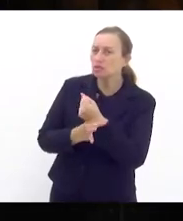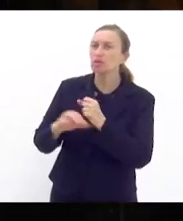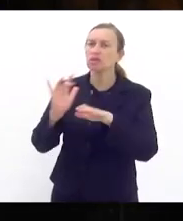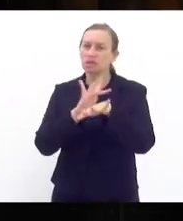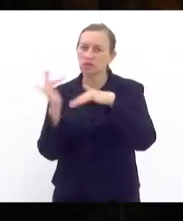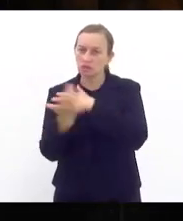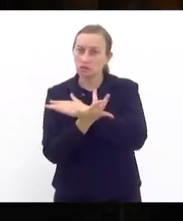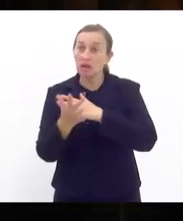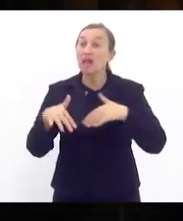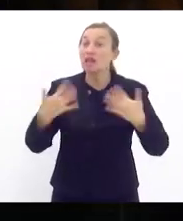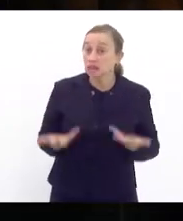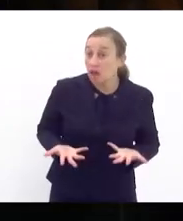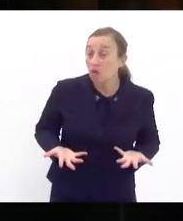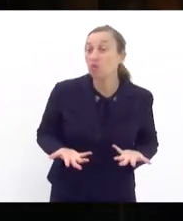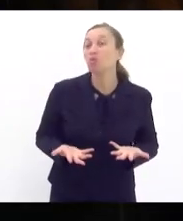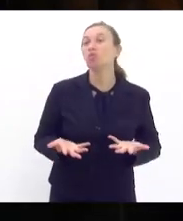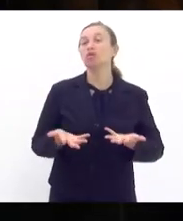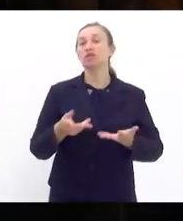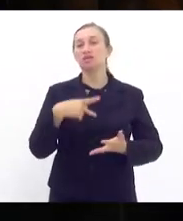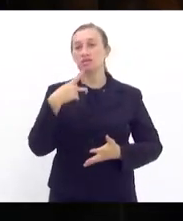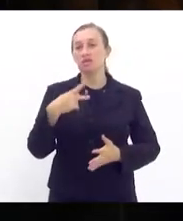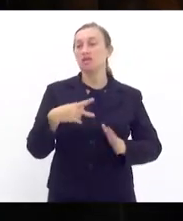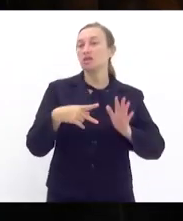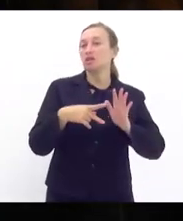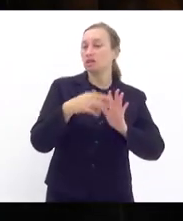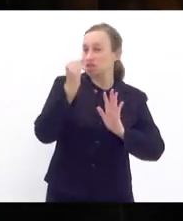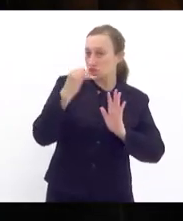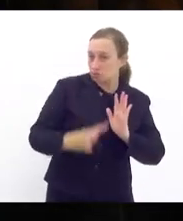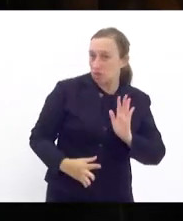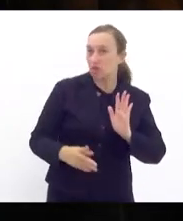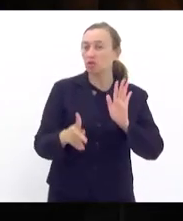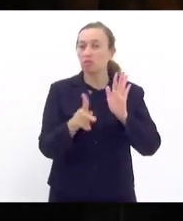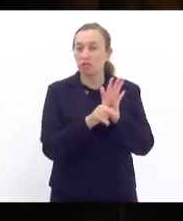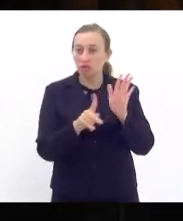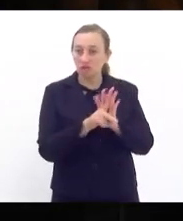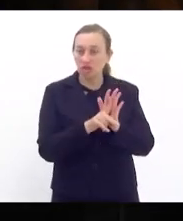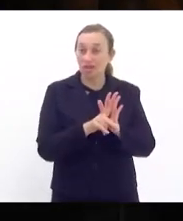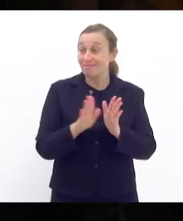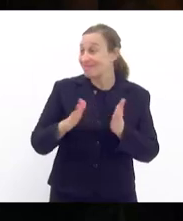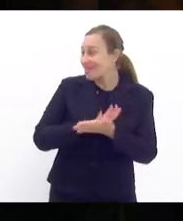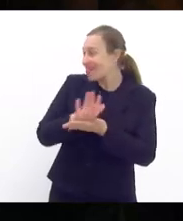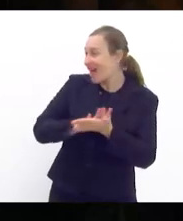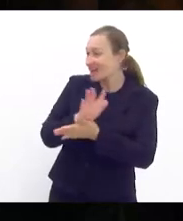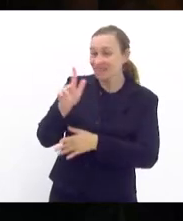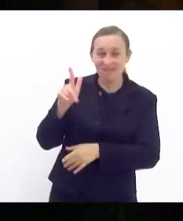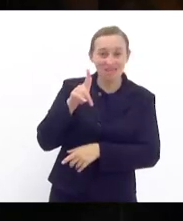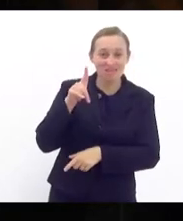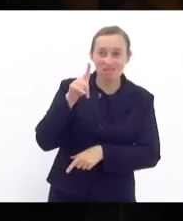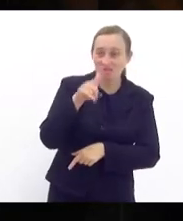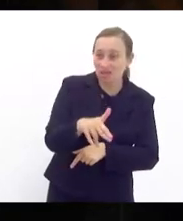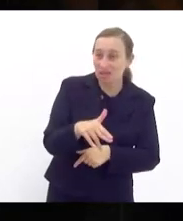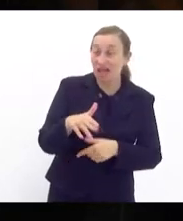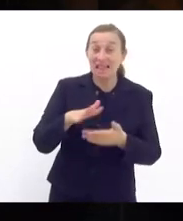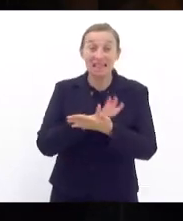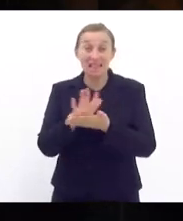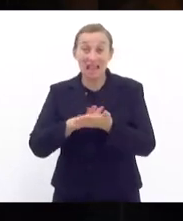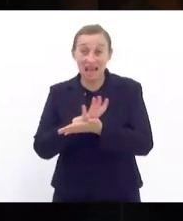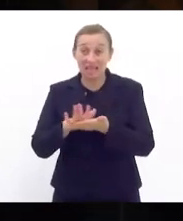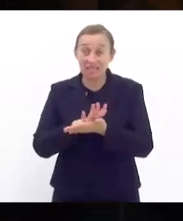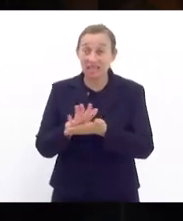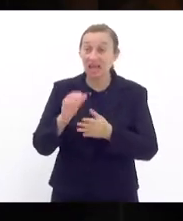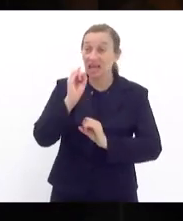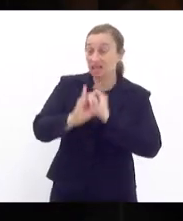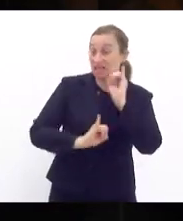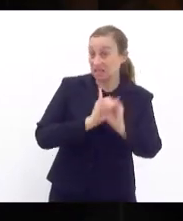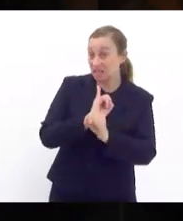redes sociais então é disso que se trata o projeto não tem nenhuma forma de censura não tem nada para priorar a internet no